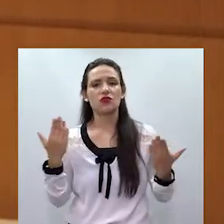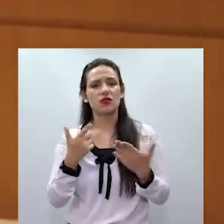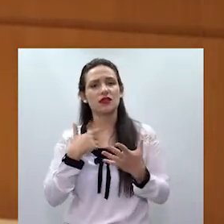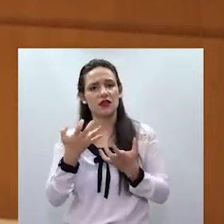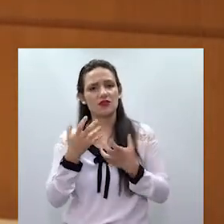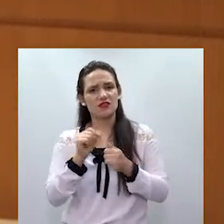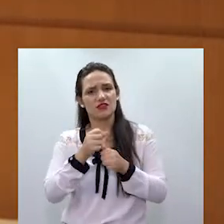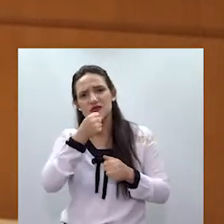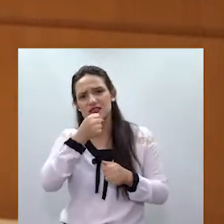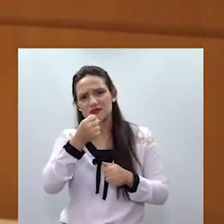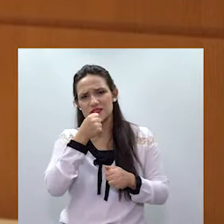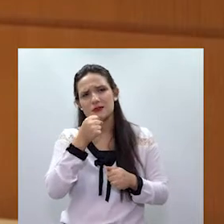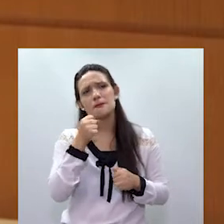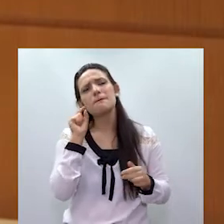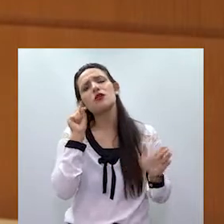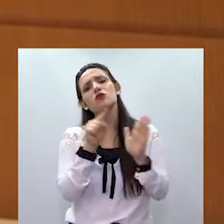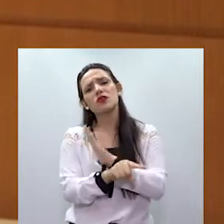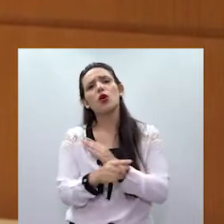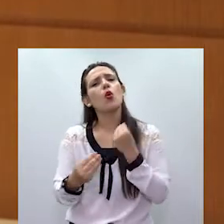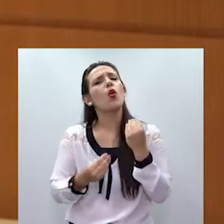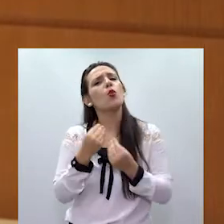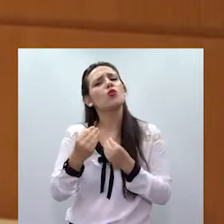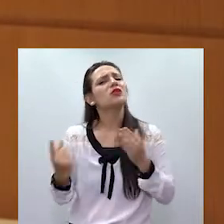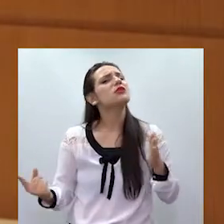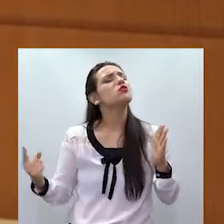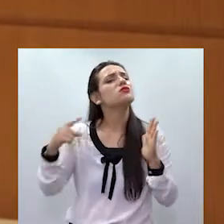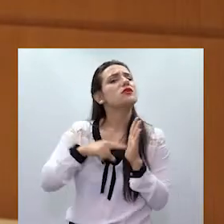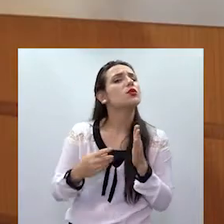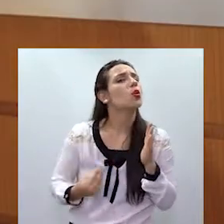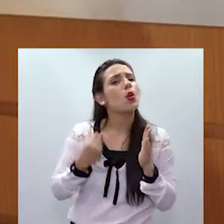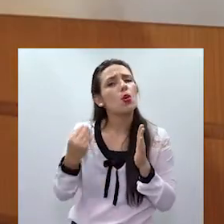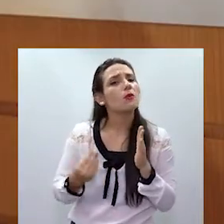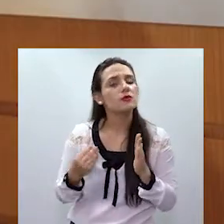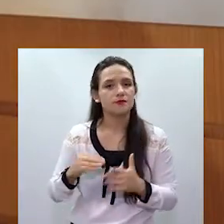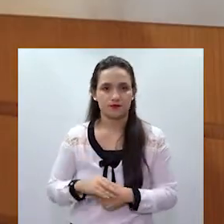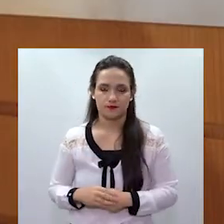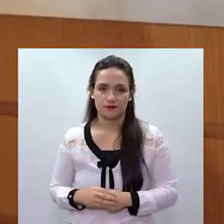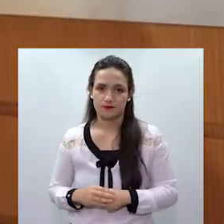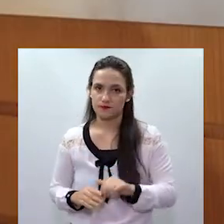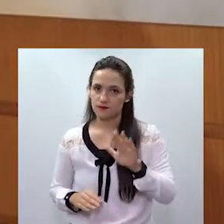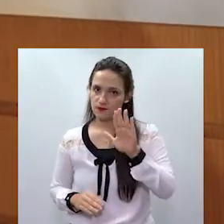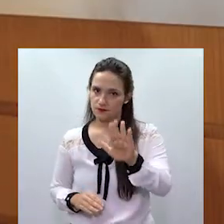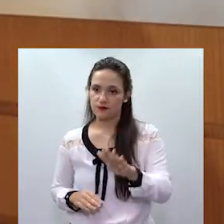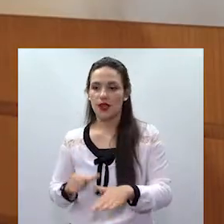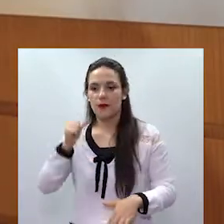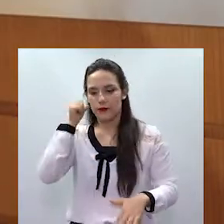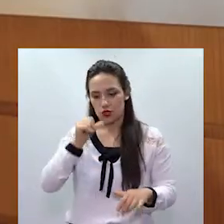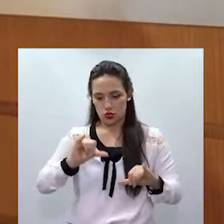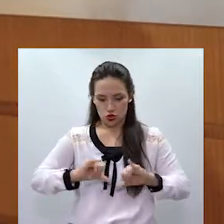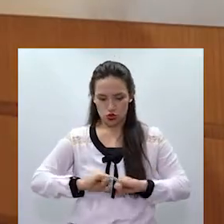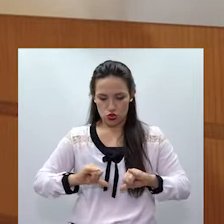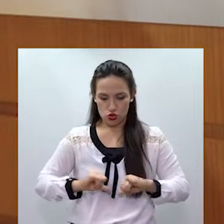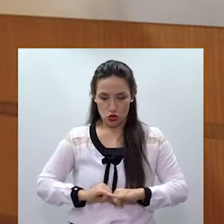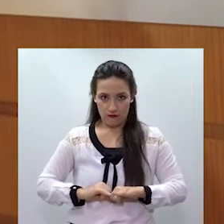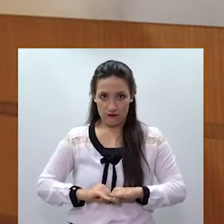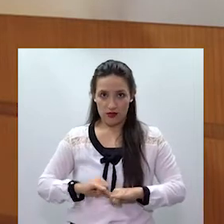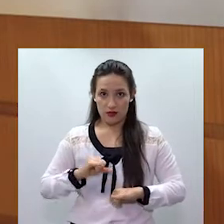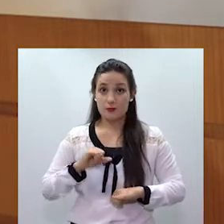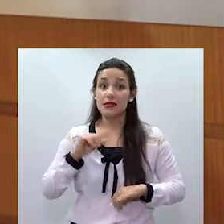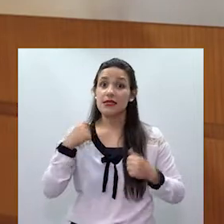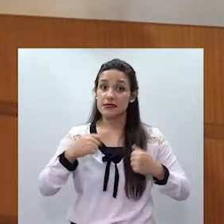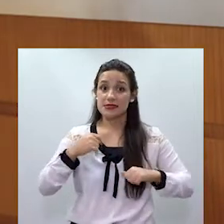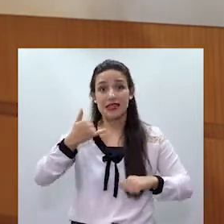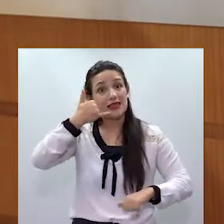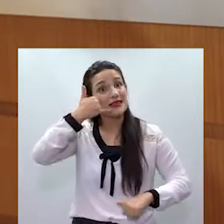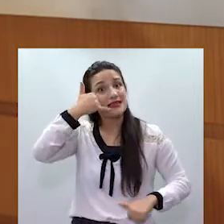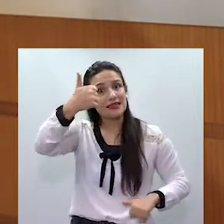nessa entrevista, como denunciar? A vítima, em caso de emergência, ela tem que acionar o